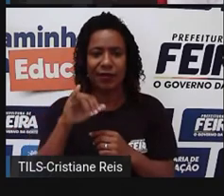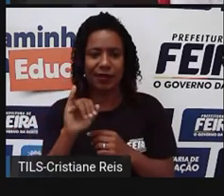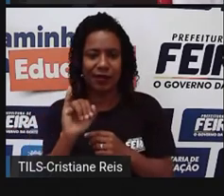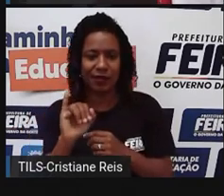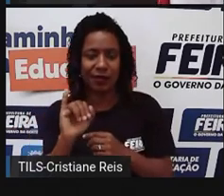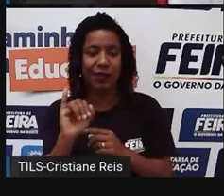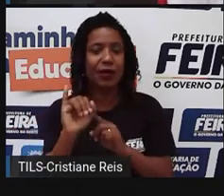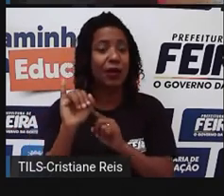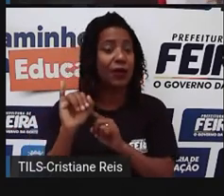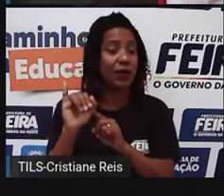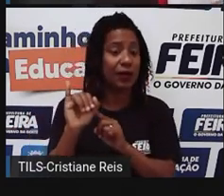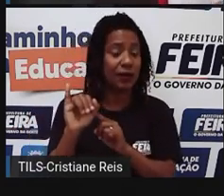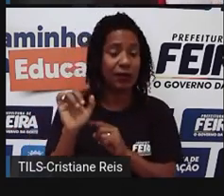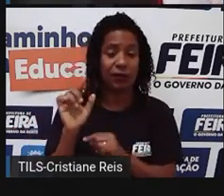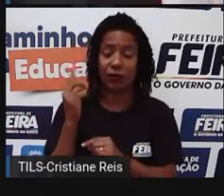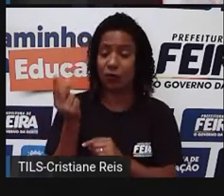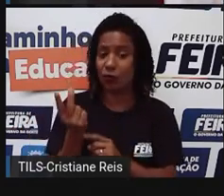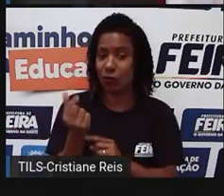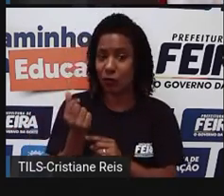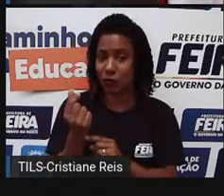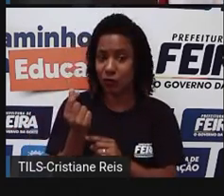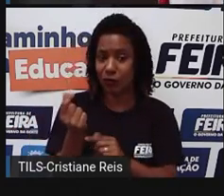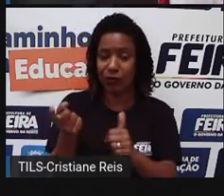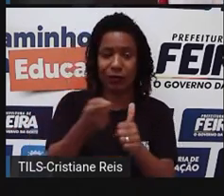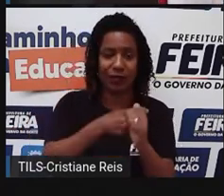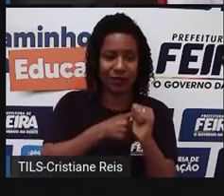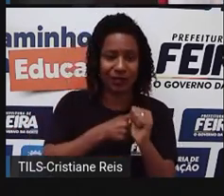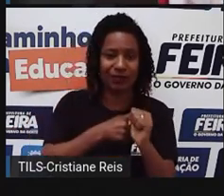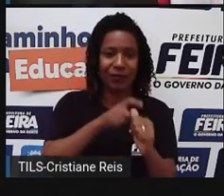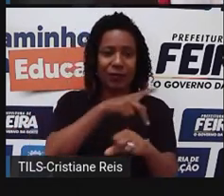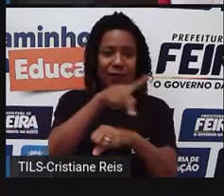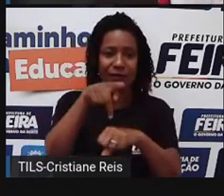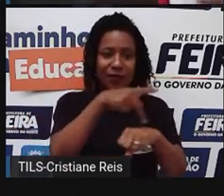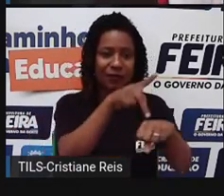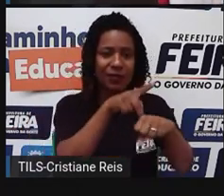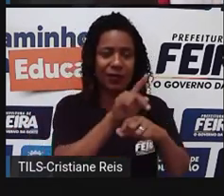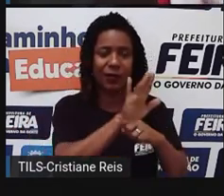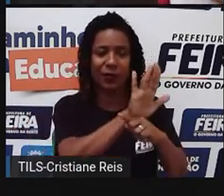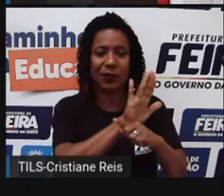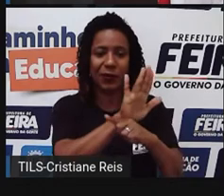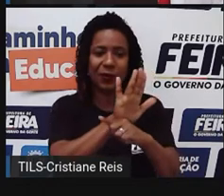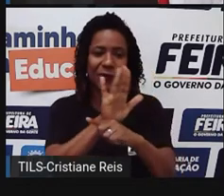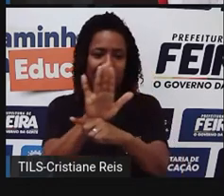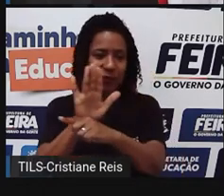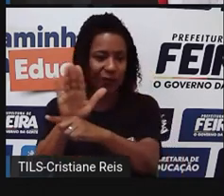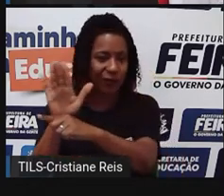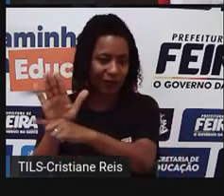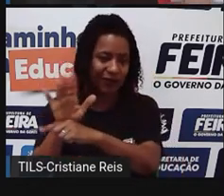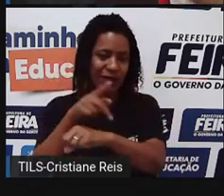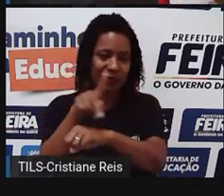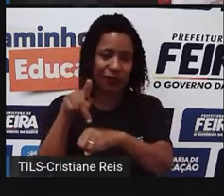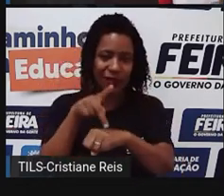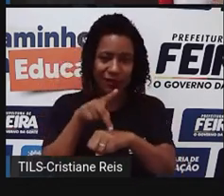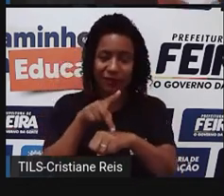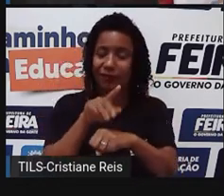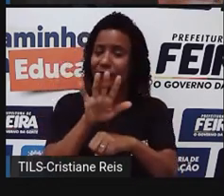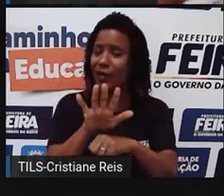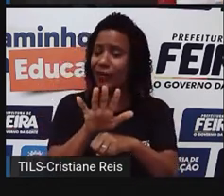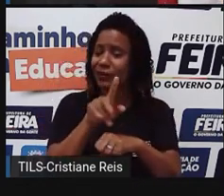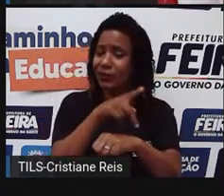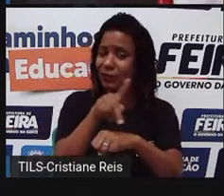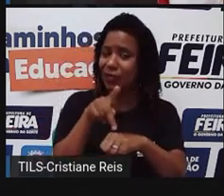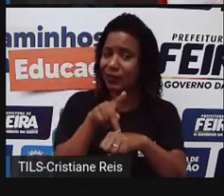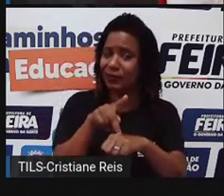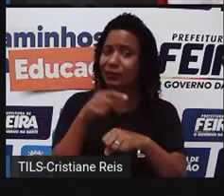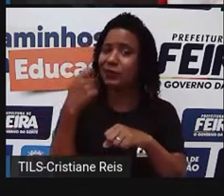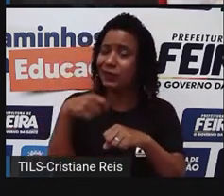um fundo monetário, é emprestar dinheiro para as nações. Mas, para ele emprestar esses dinheiros, os países têm que cumprir